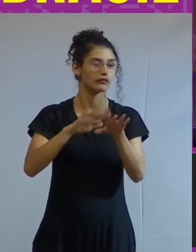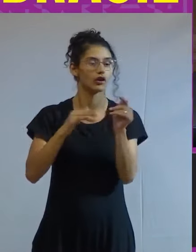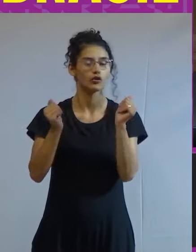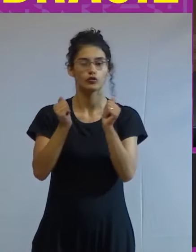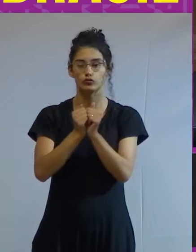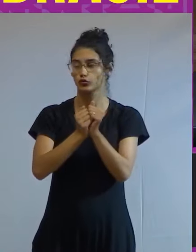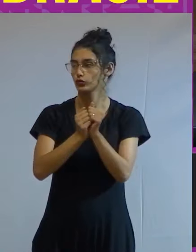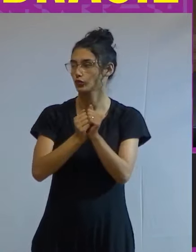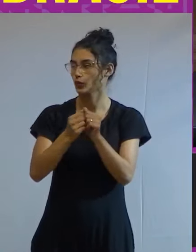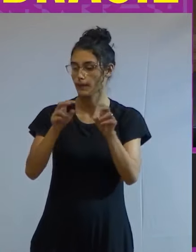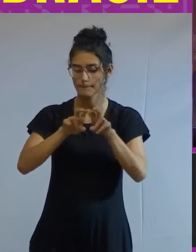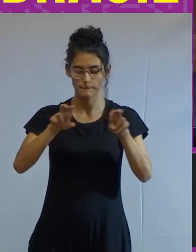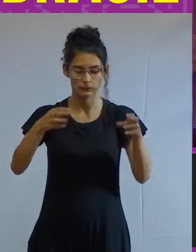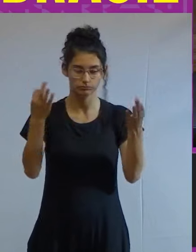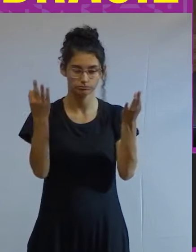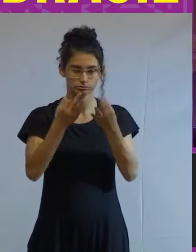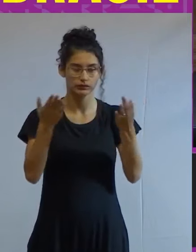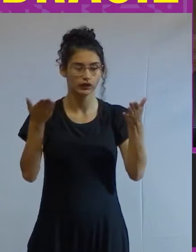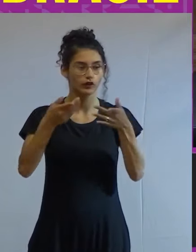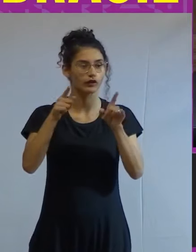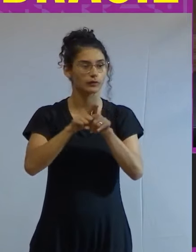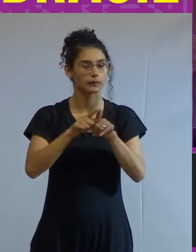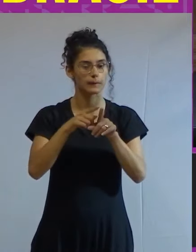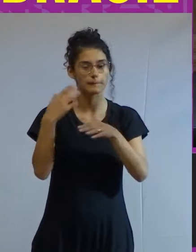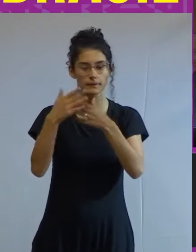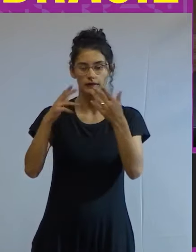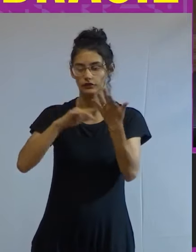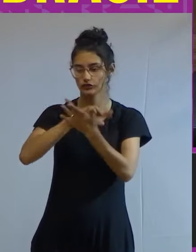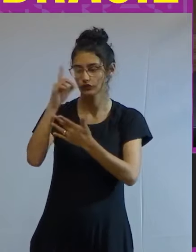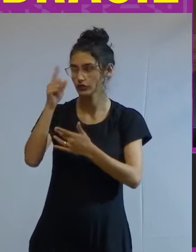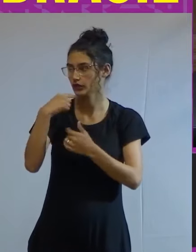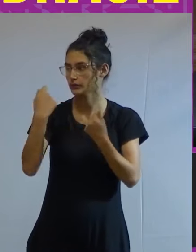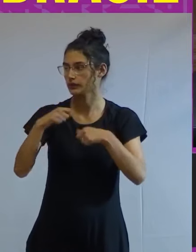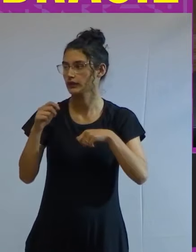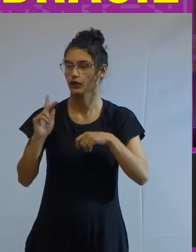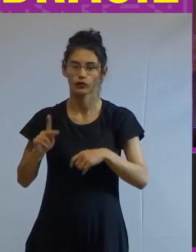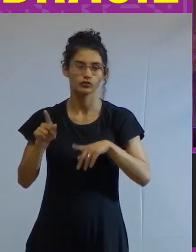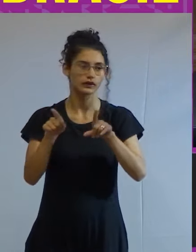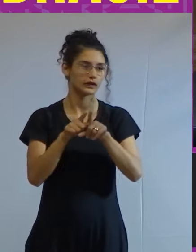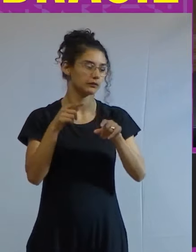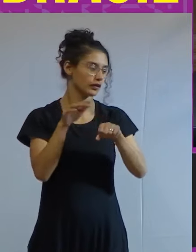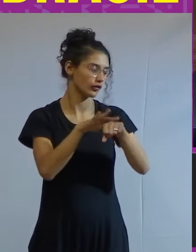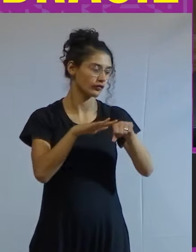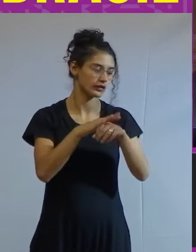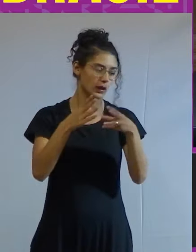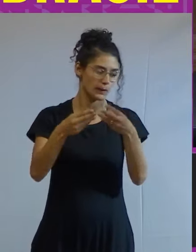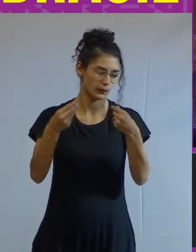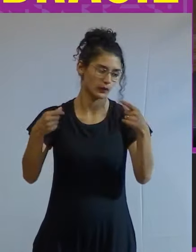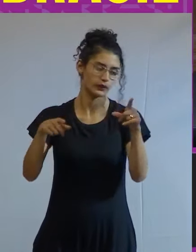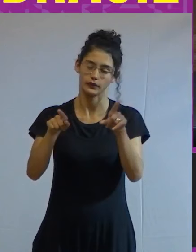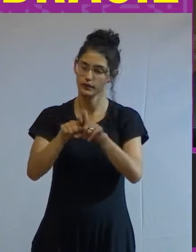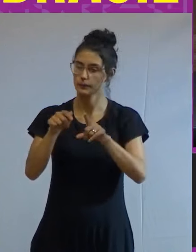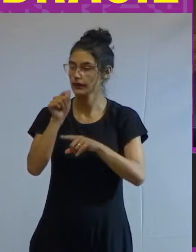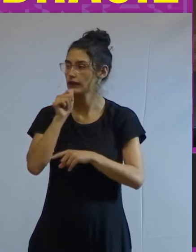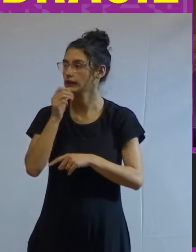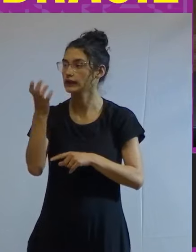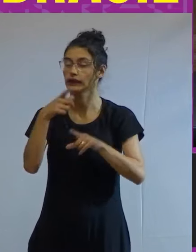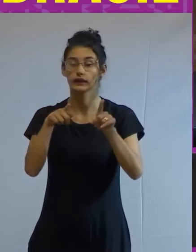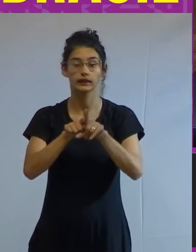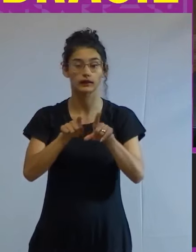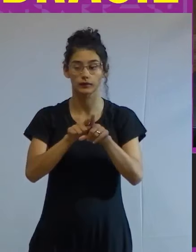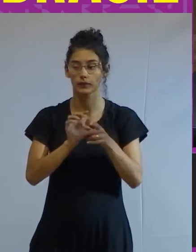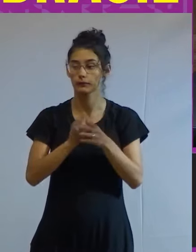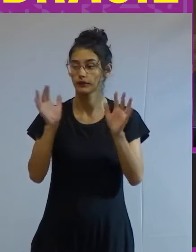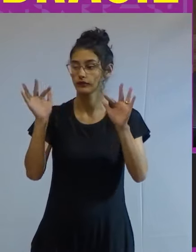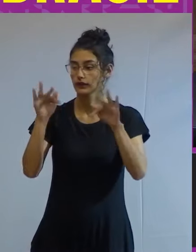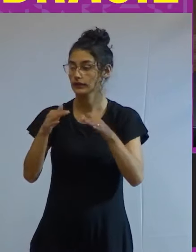uma excelente mesa eu acho que os impasses são enormes então a gente vai ter que continuar discutindo bastante e queria acho que para